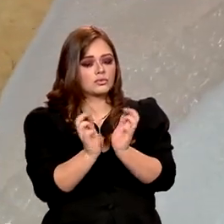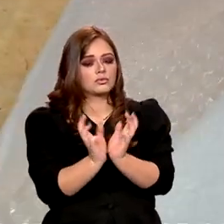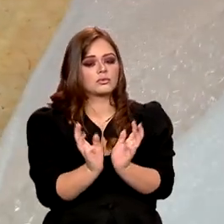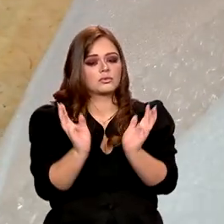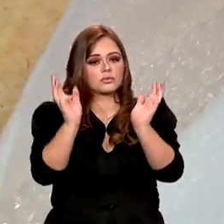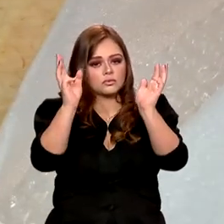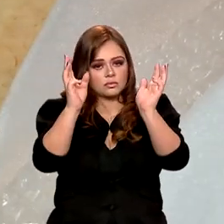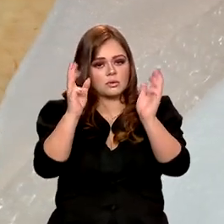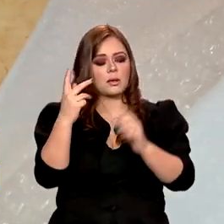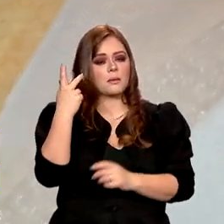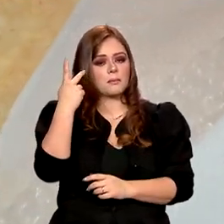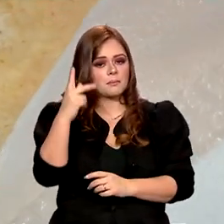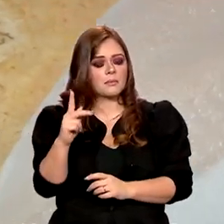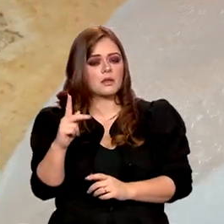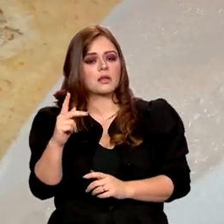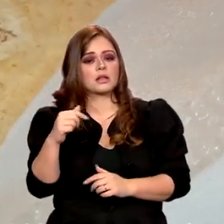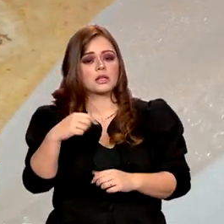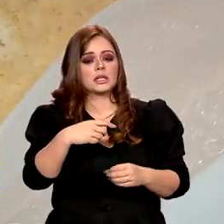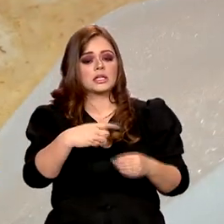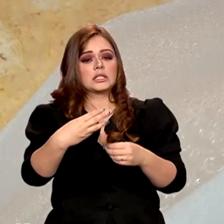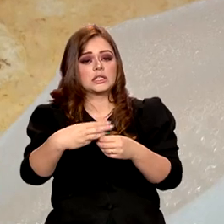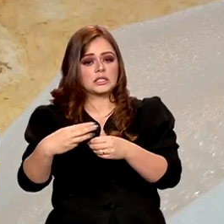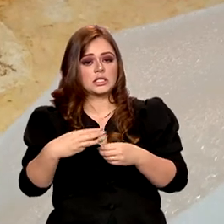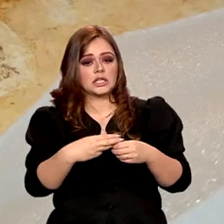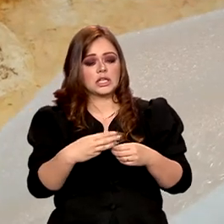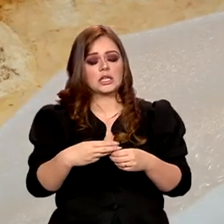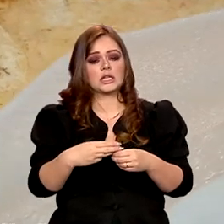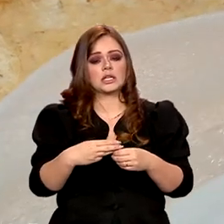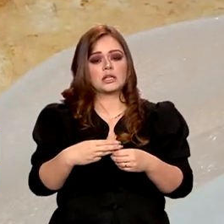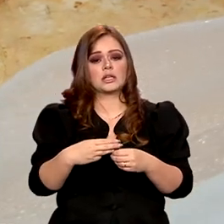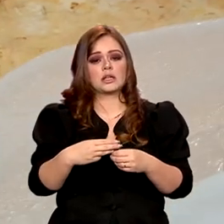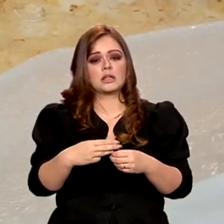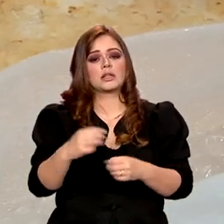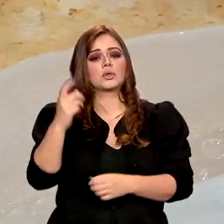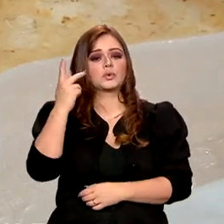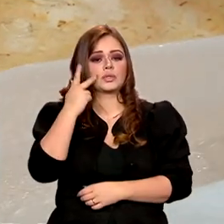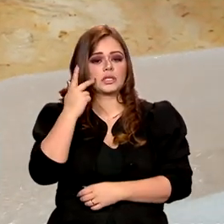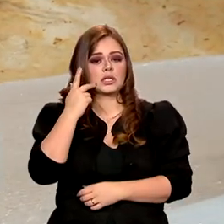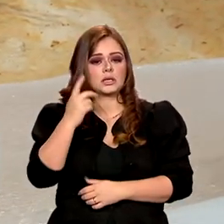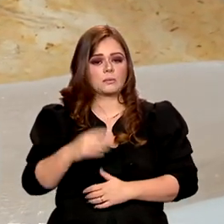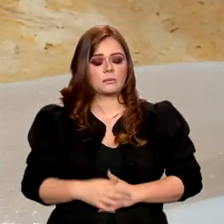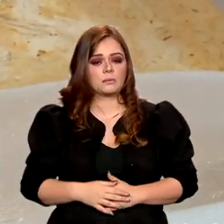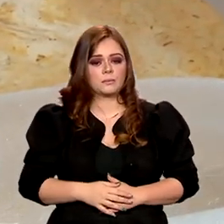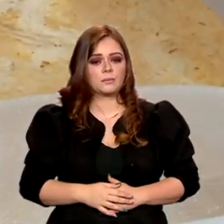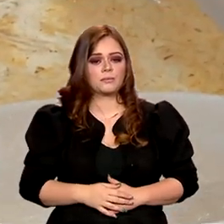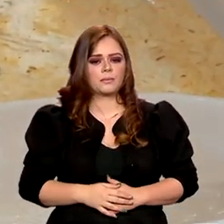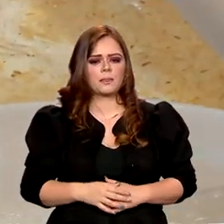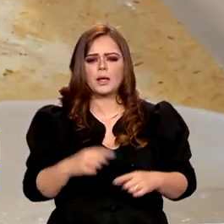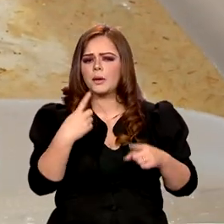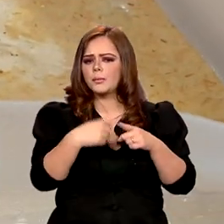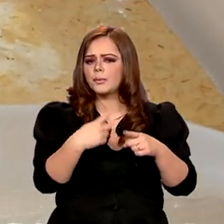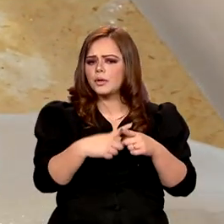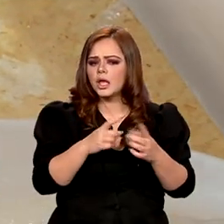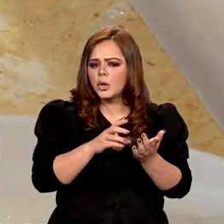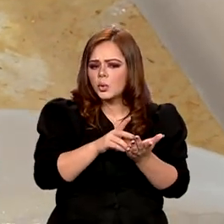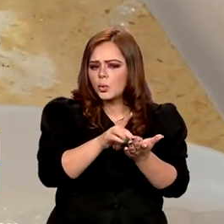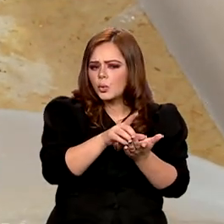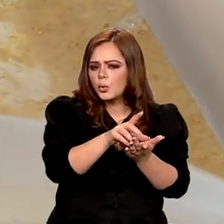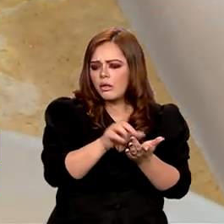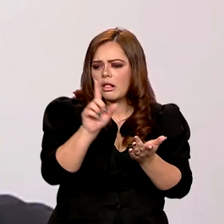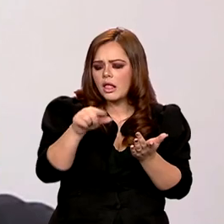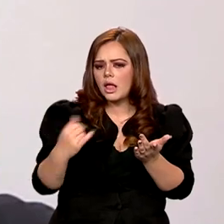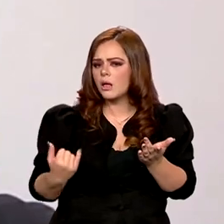Paleontologia Plácido Cidade Nuvens, em Santana do Cariri, no Ceará. Por que esse fóssil aqui é